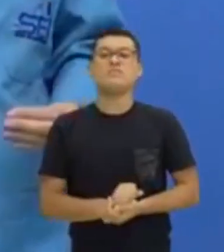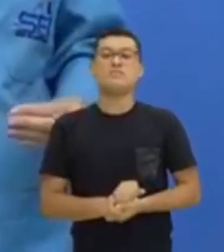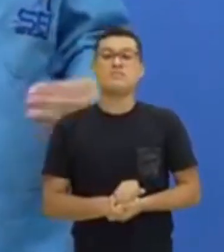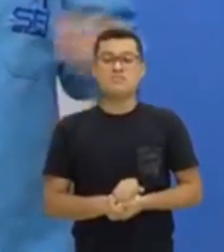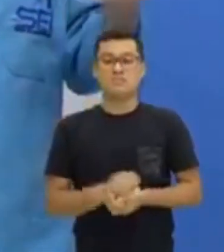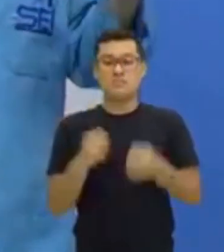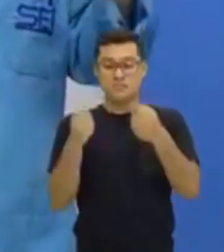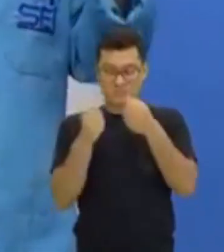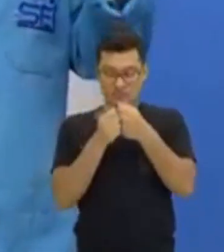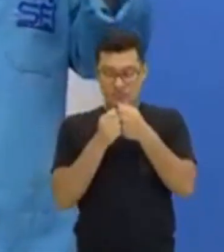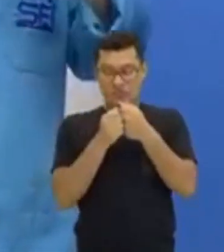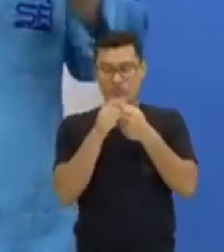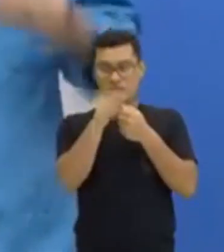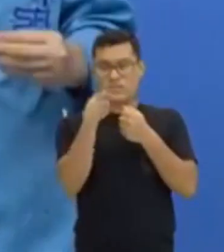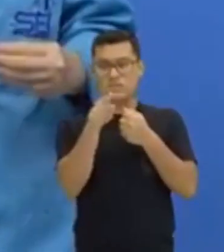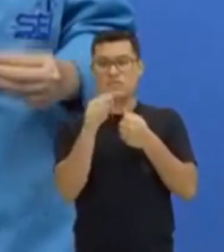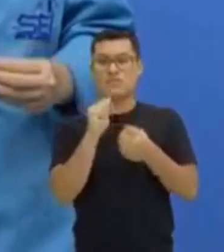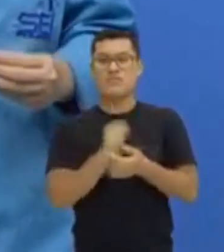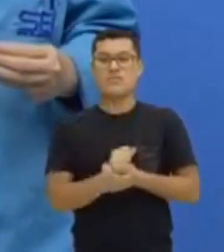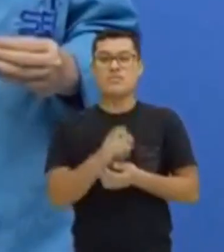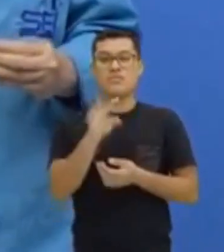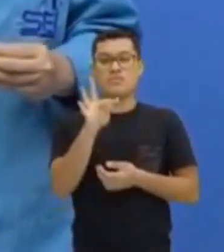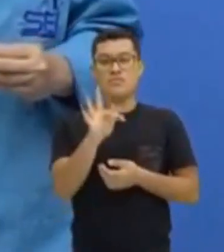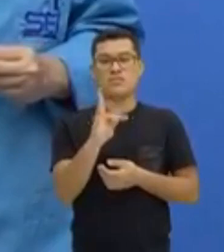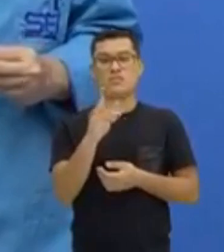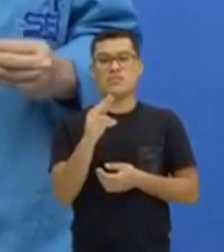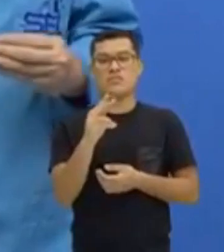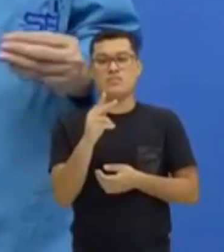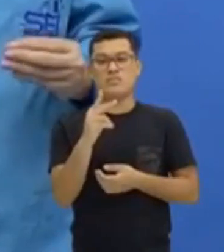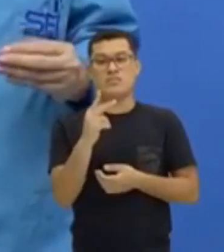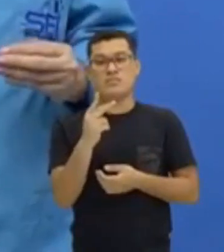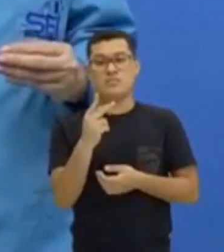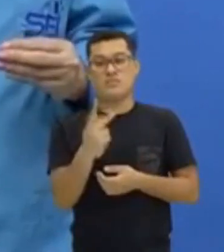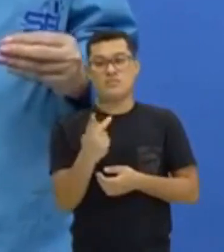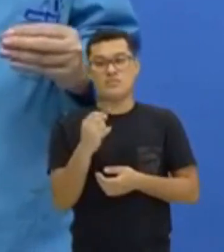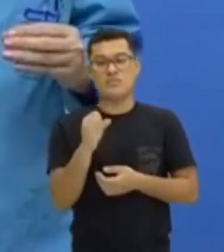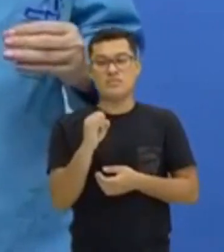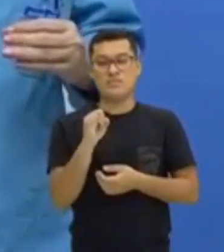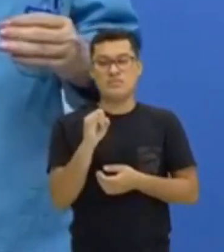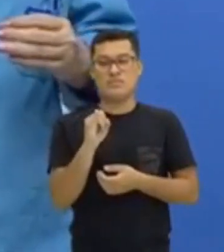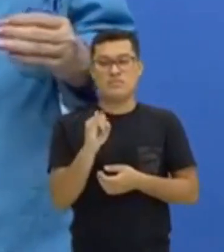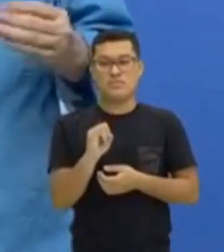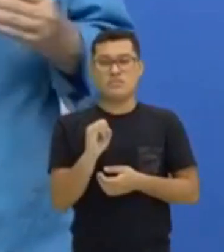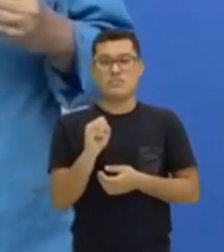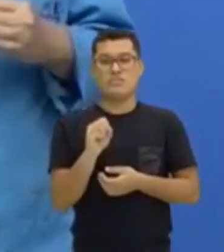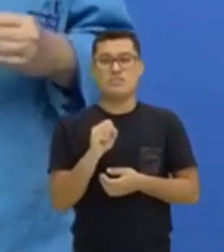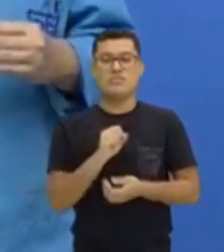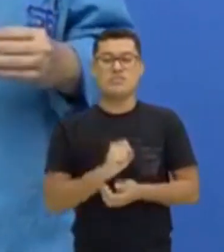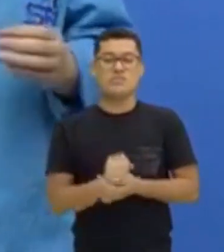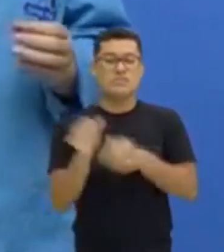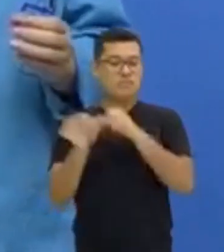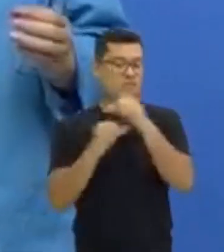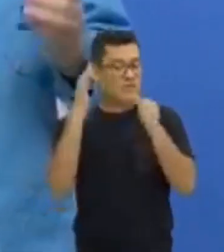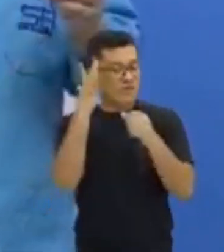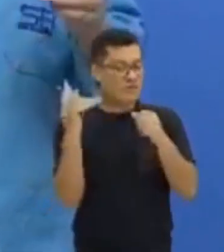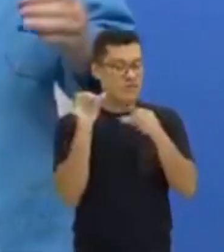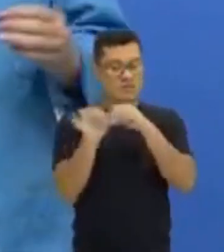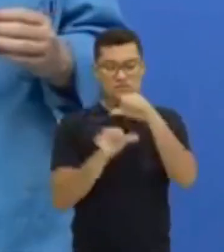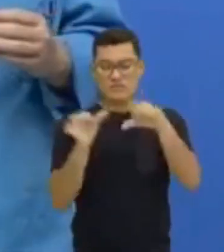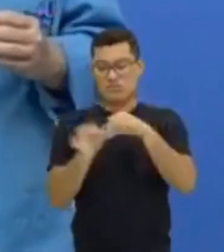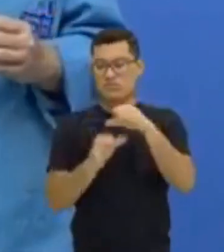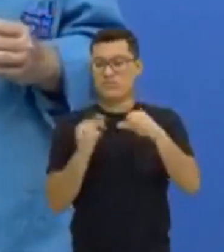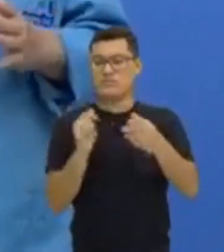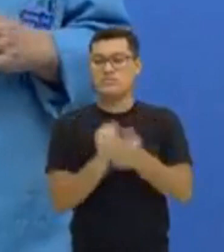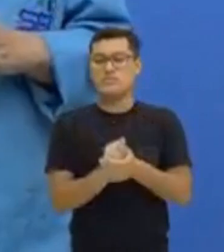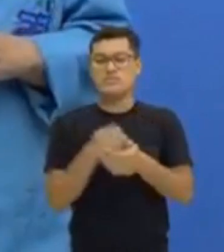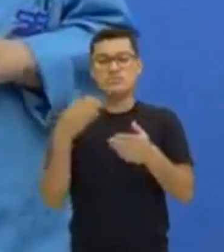você, você vai usar a palavra this. Então, às vezes é fácil, porque você vai substituindo aos poucos, vai